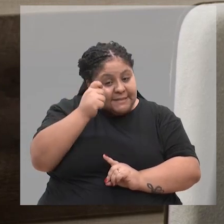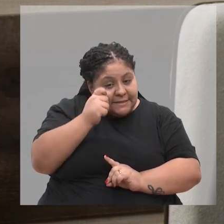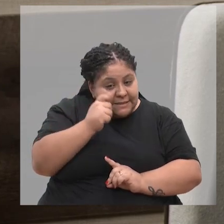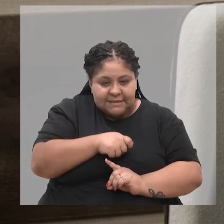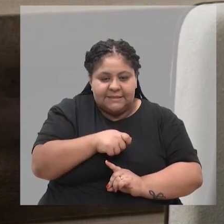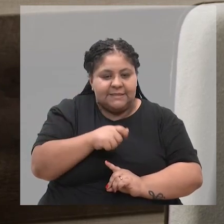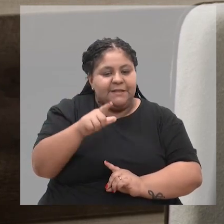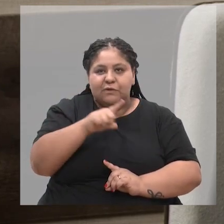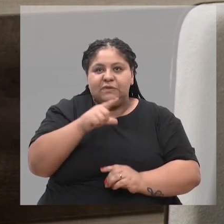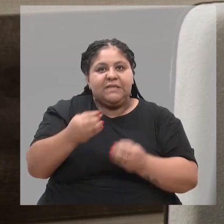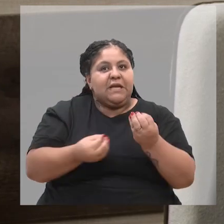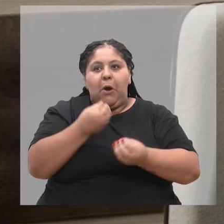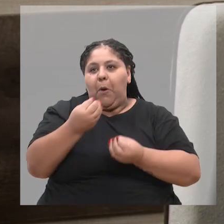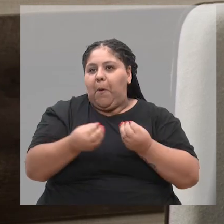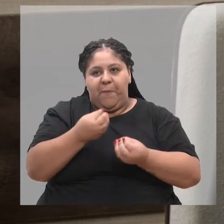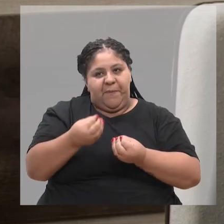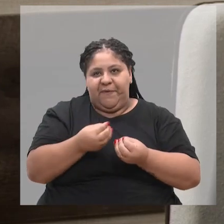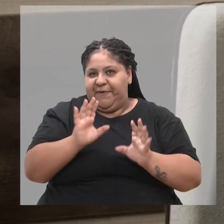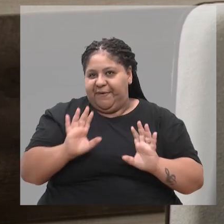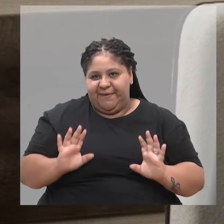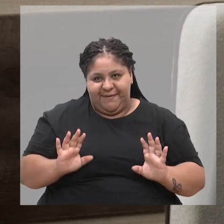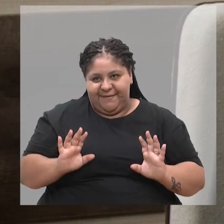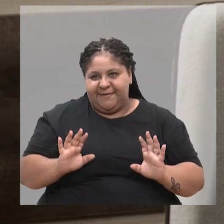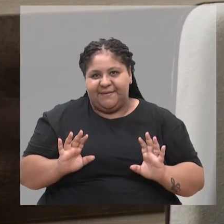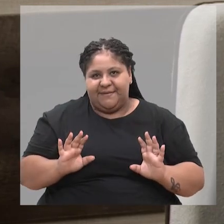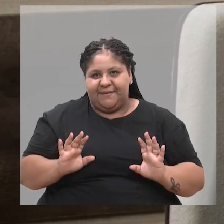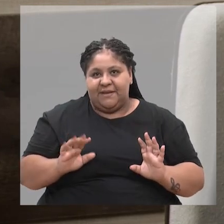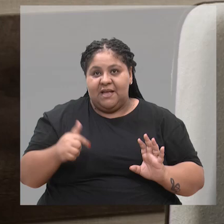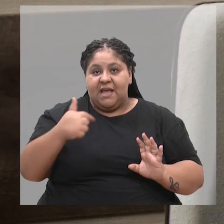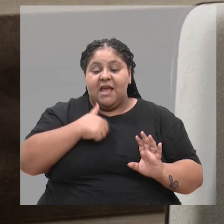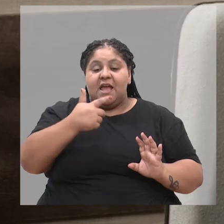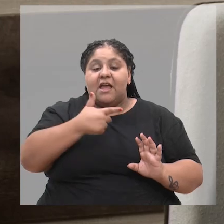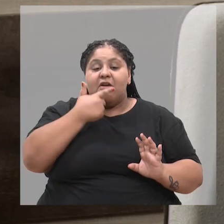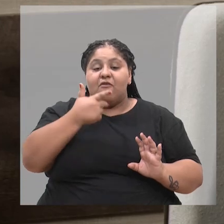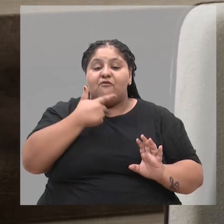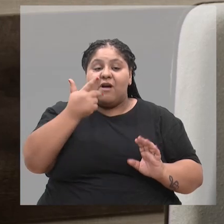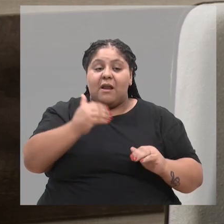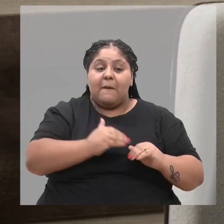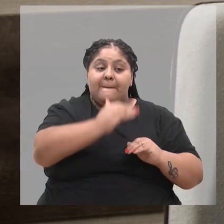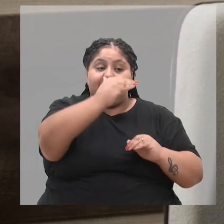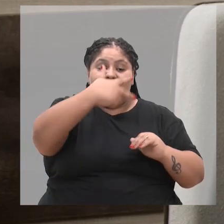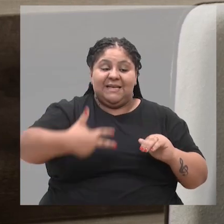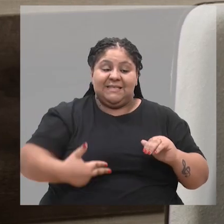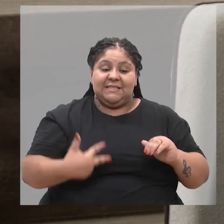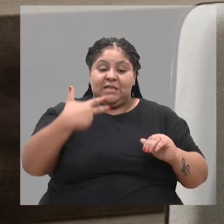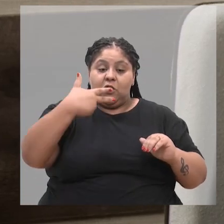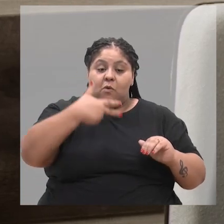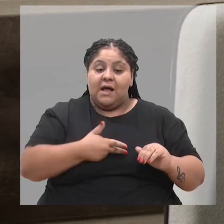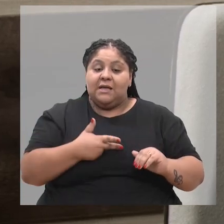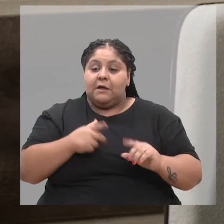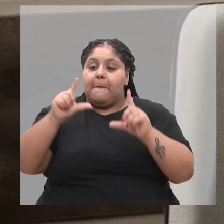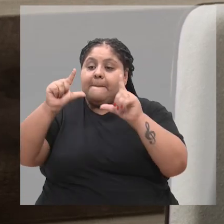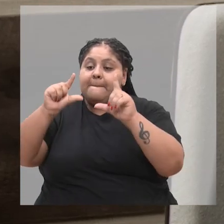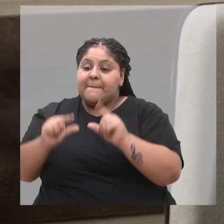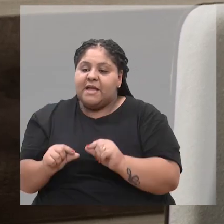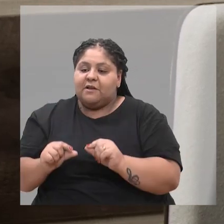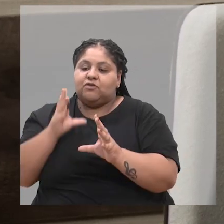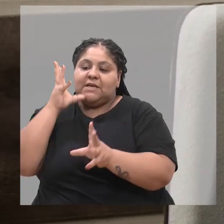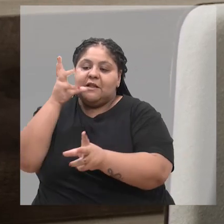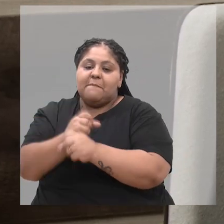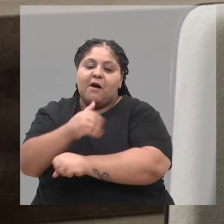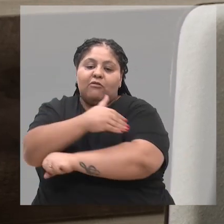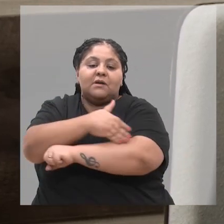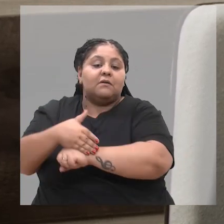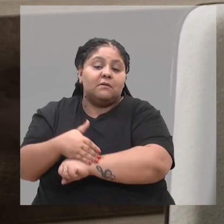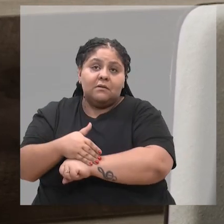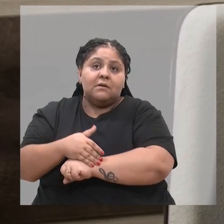não tem como. E eu procuro dizer para as pessoas, quanto mais se castra, menos na rua. E as pessoas